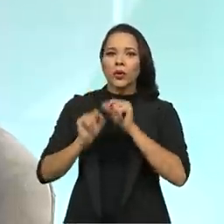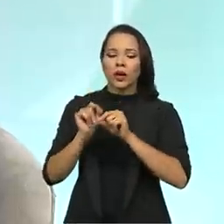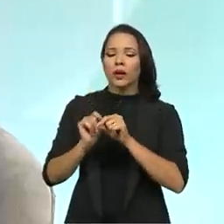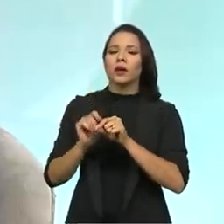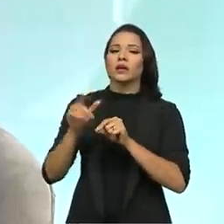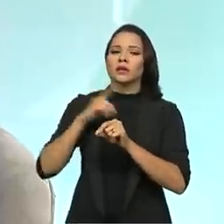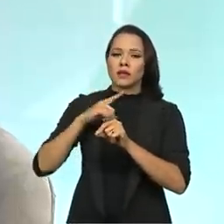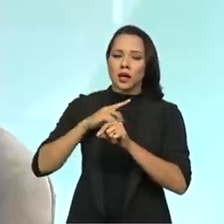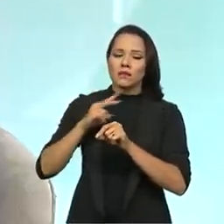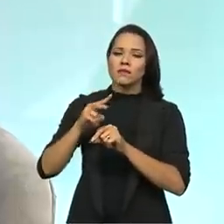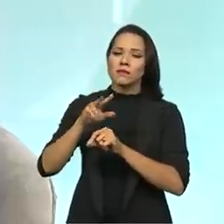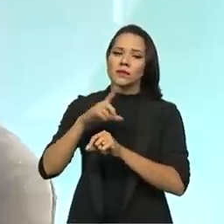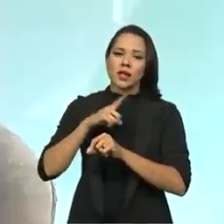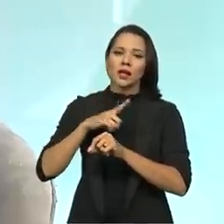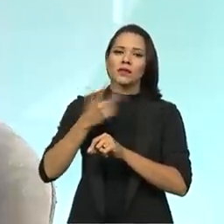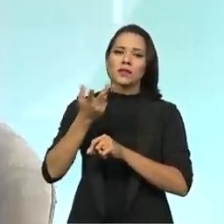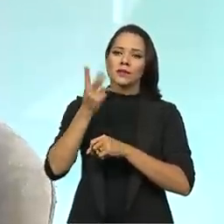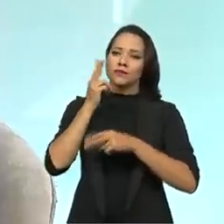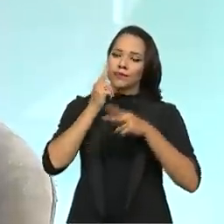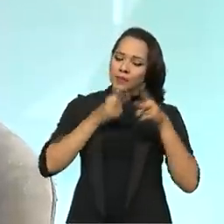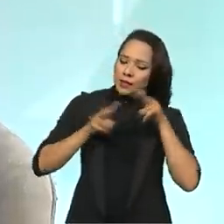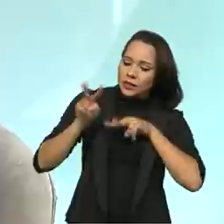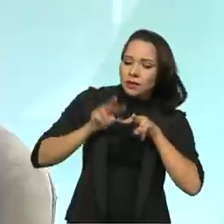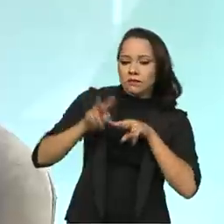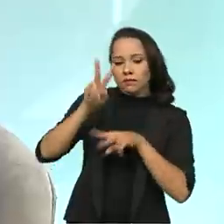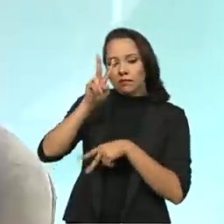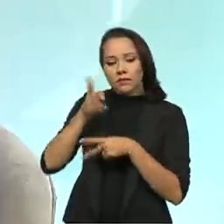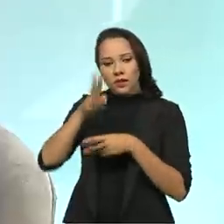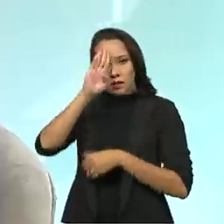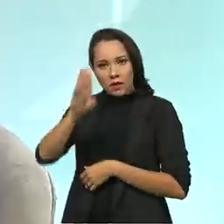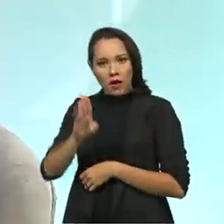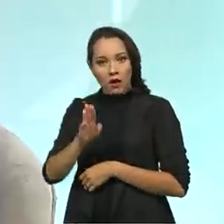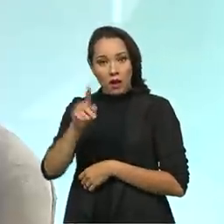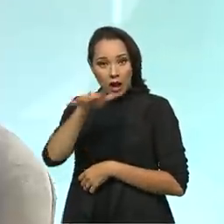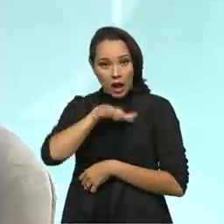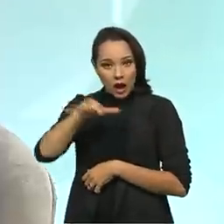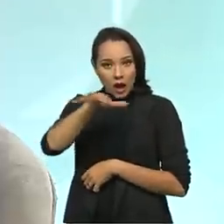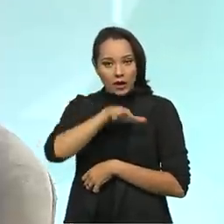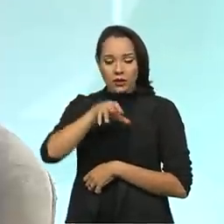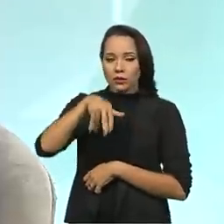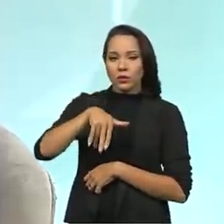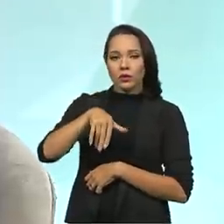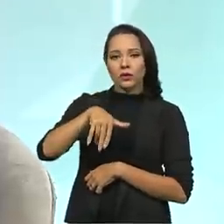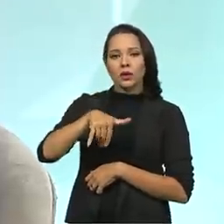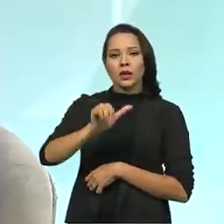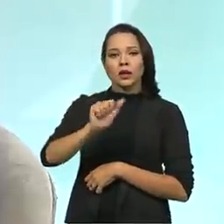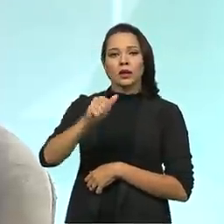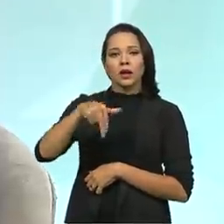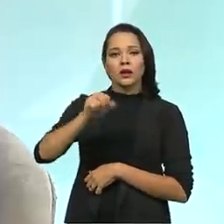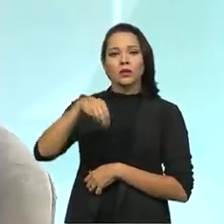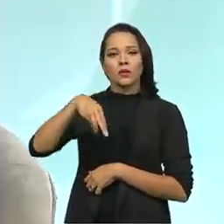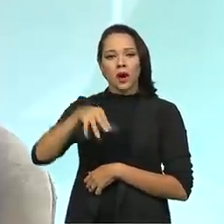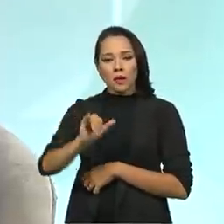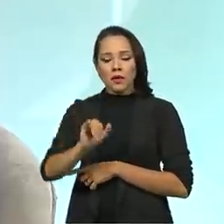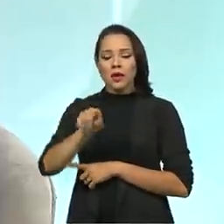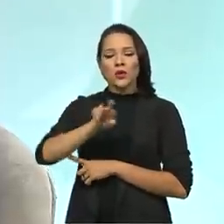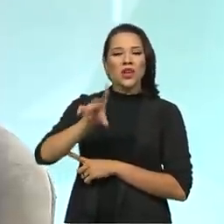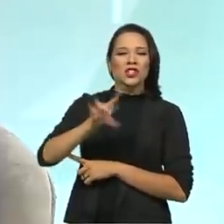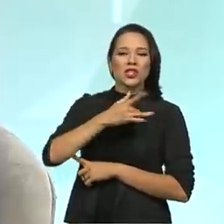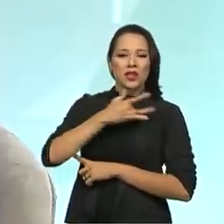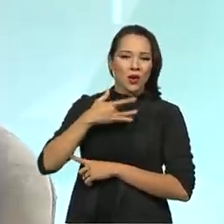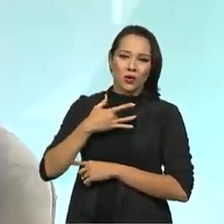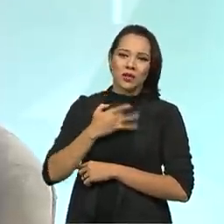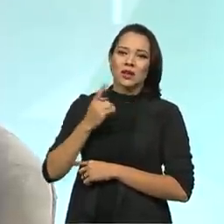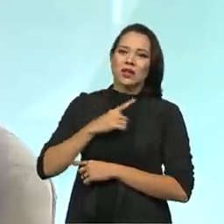nossos... Sempre esteve nos nossos olhares. Lembrando que a questão do Yanomami, ela não é só uma questão de saúde. Lá a presença da